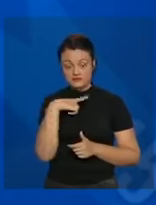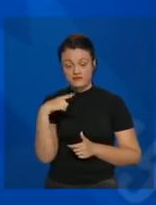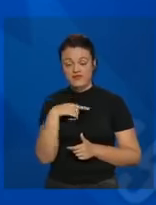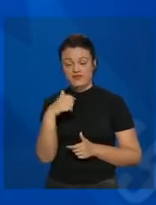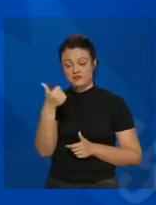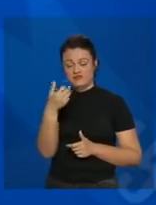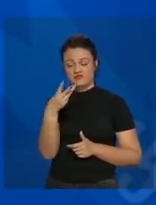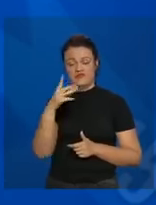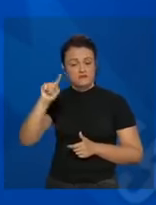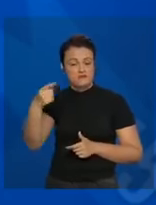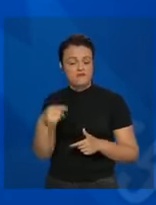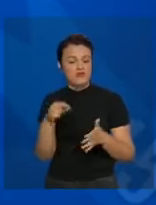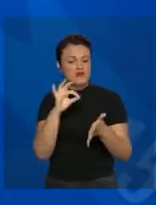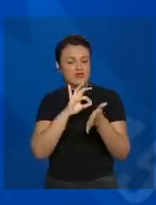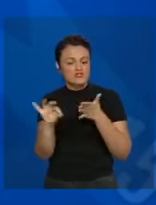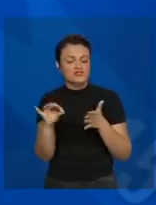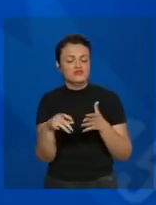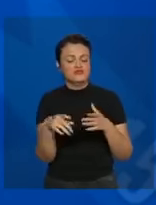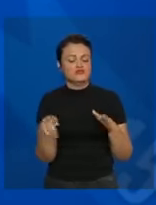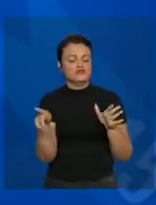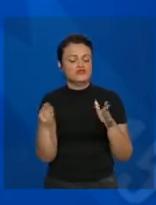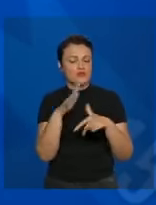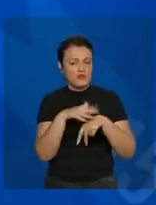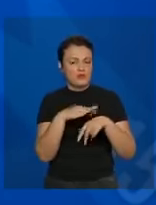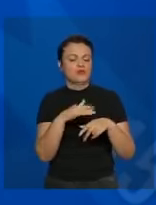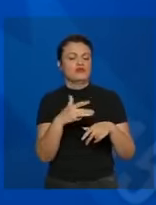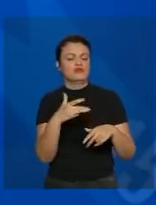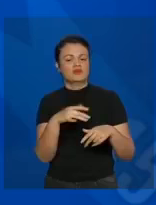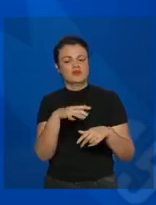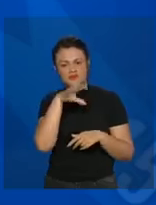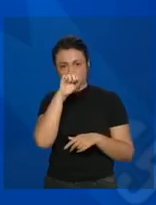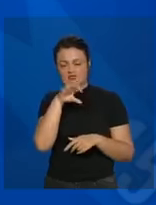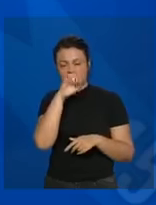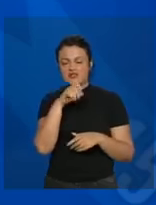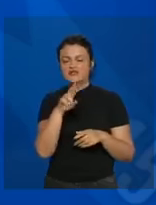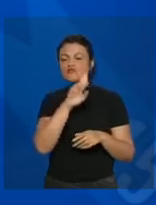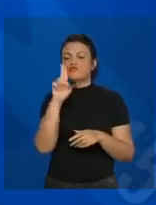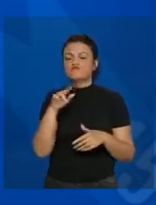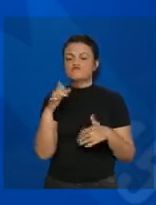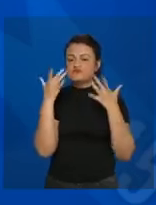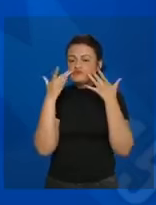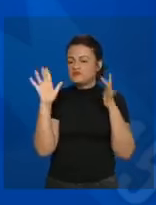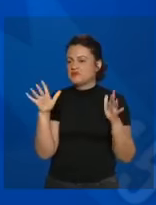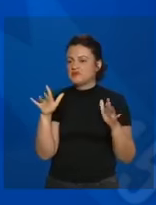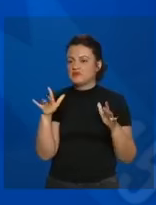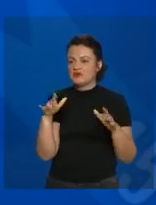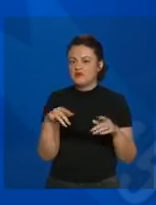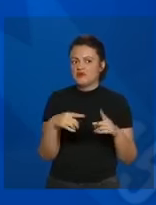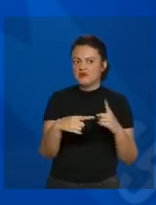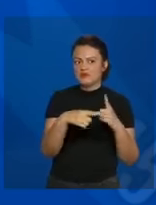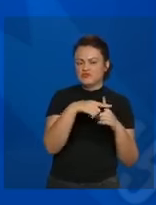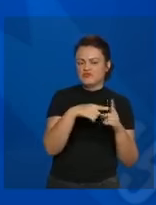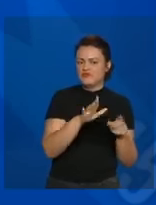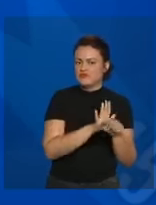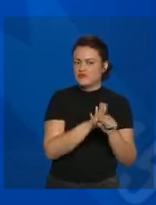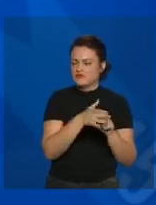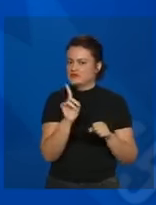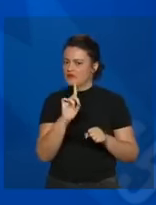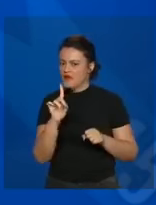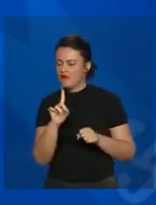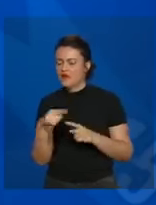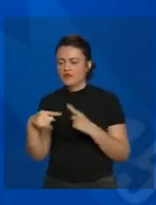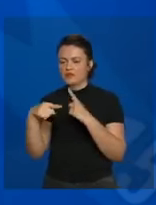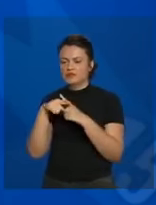classificados como síndrome respiratória aguda grave não especificado, que é aquela que não deu nem positivo para o COVID, nem